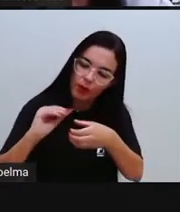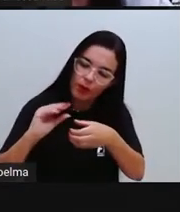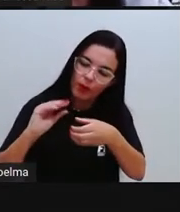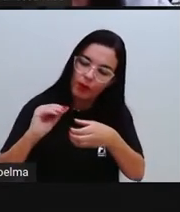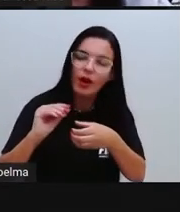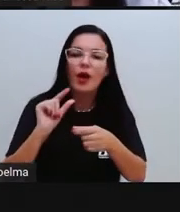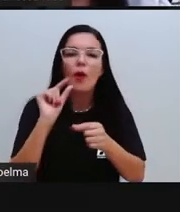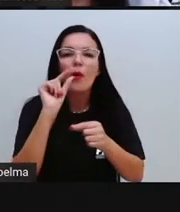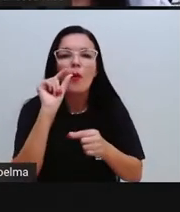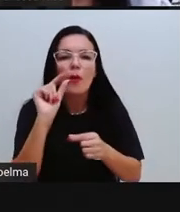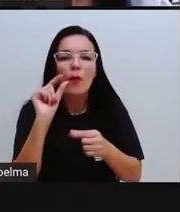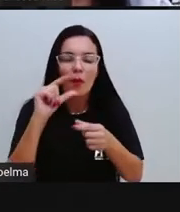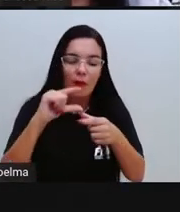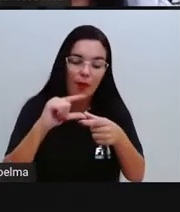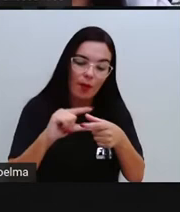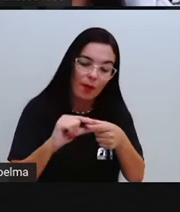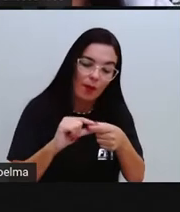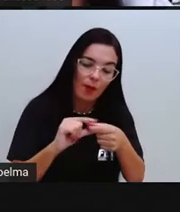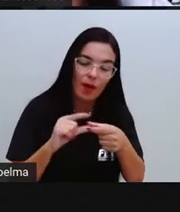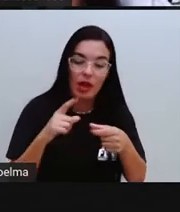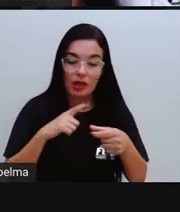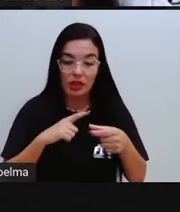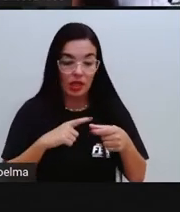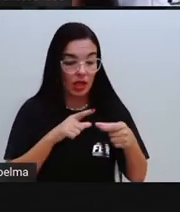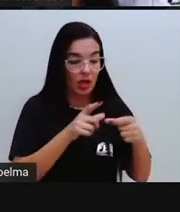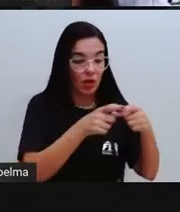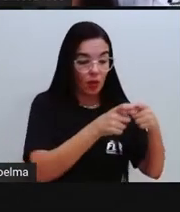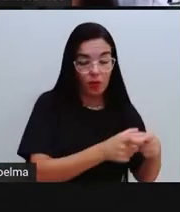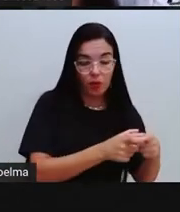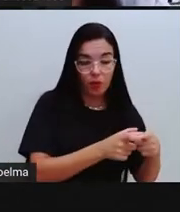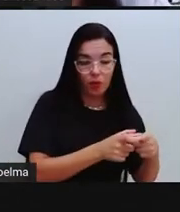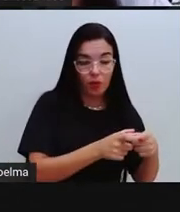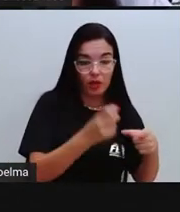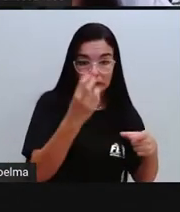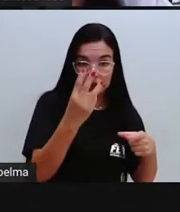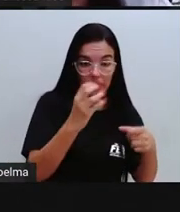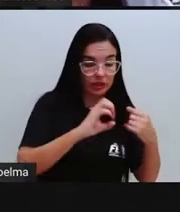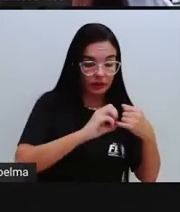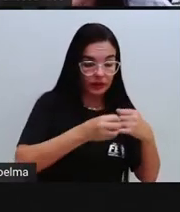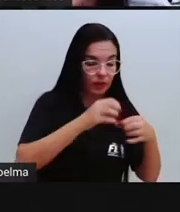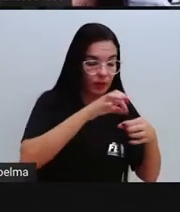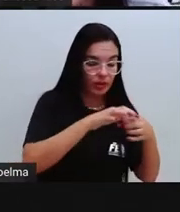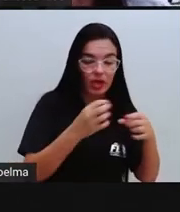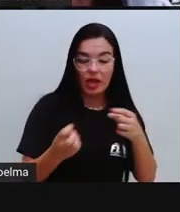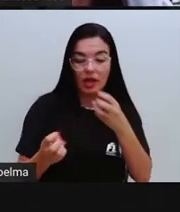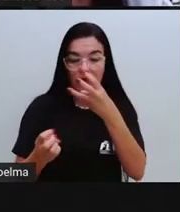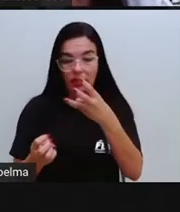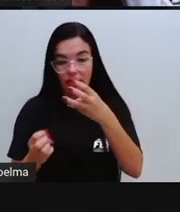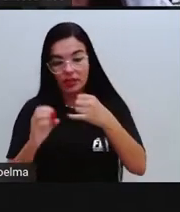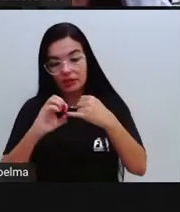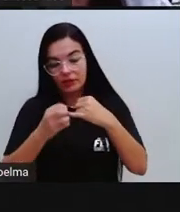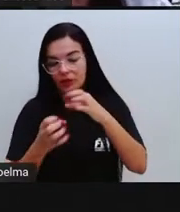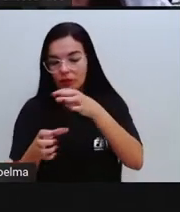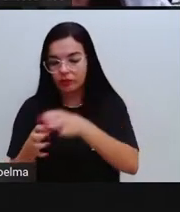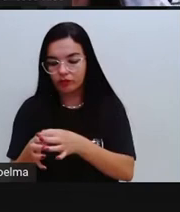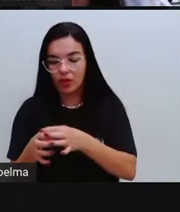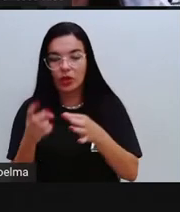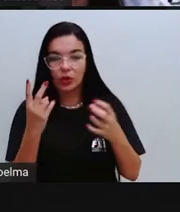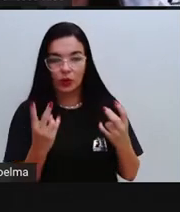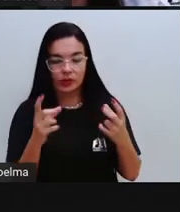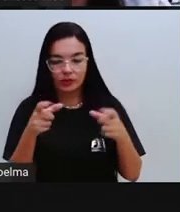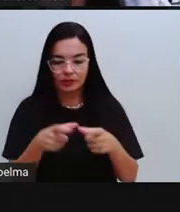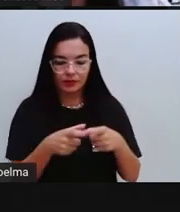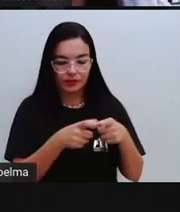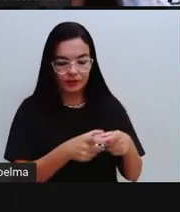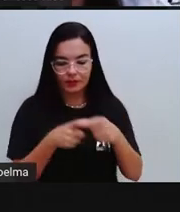coloque um dos potinhos em um local que recebe luz do sol, em algum momento do dia. Coloque um pouquinho de água,